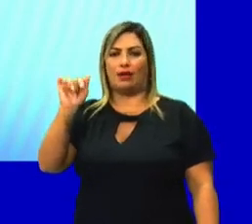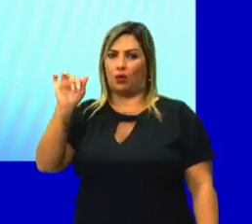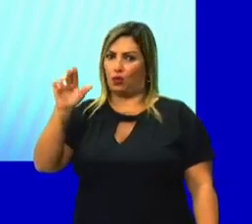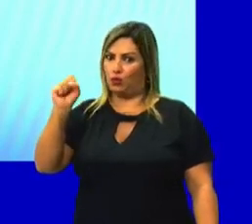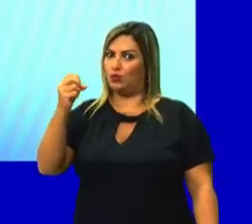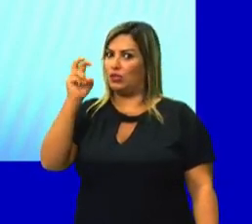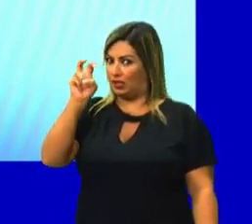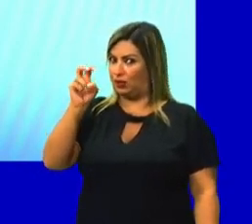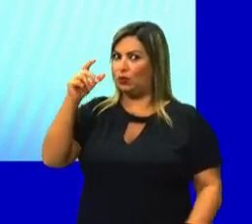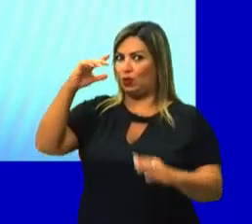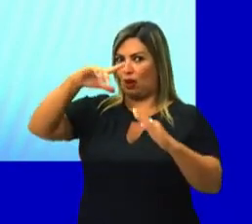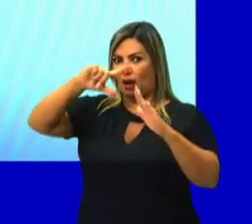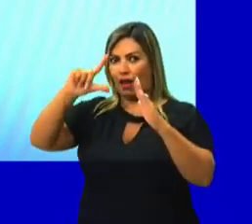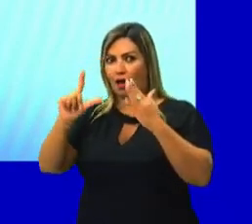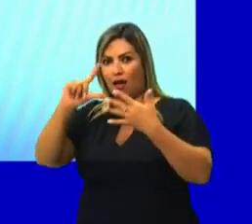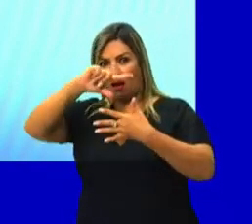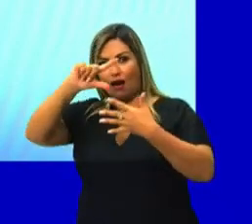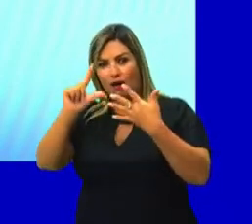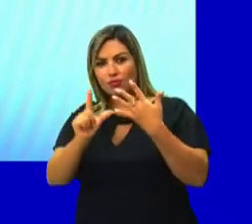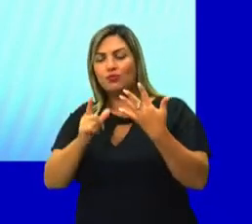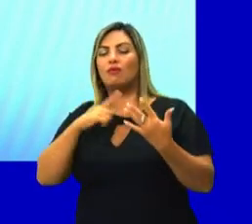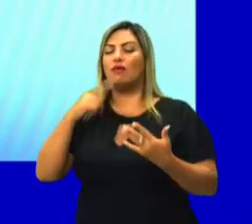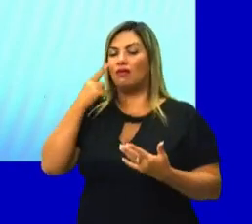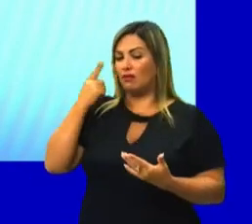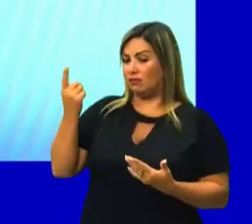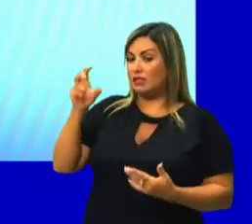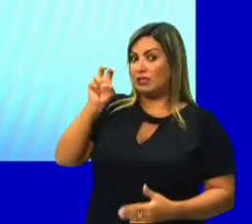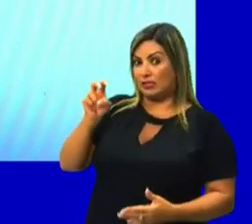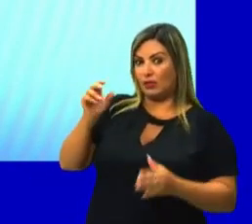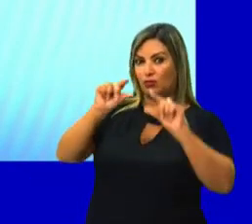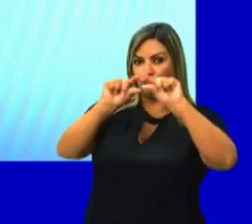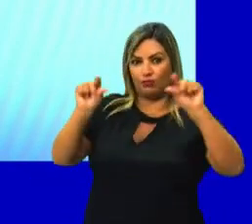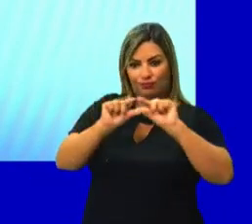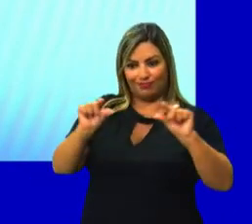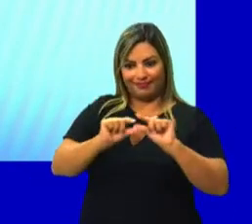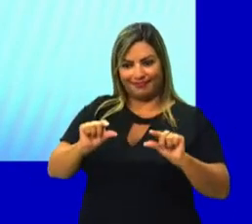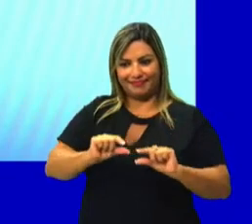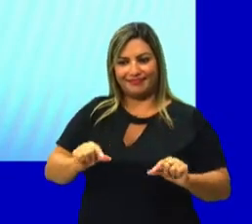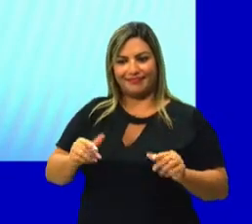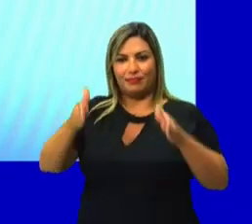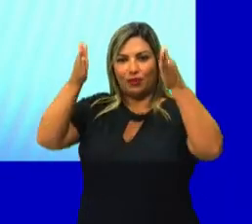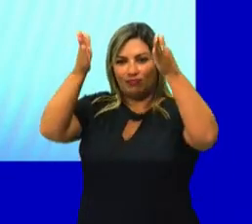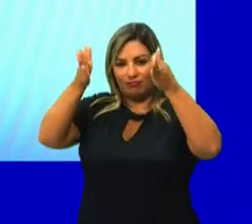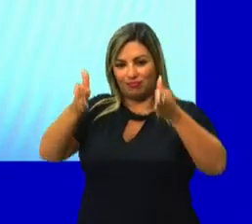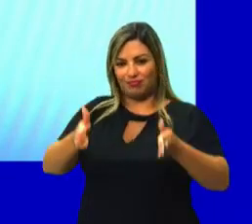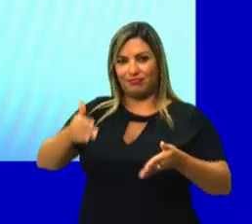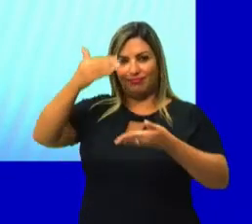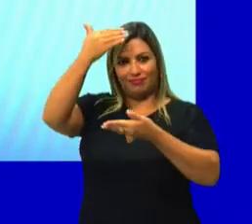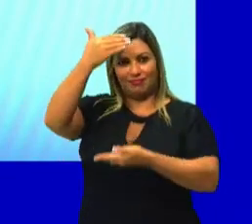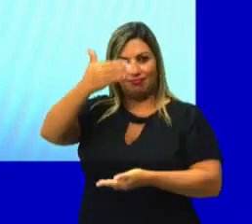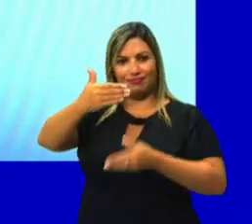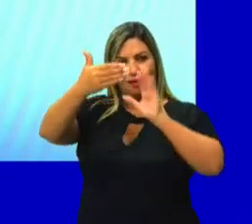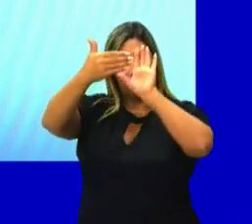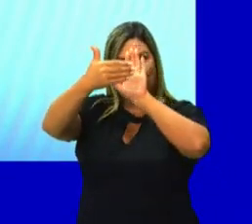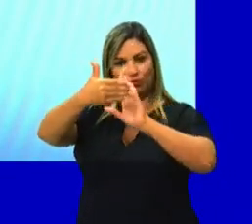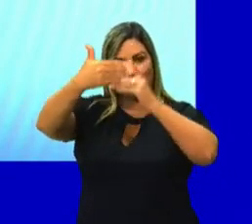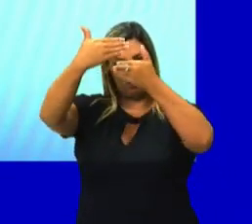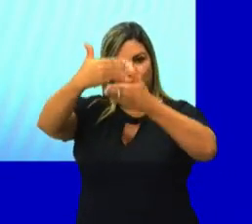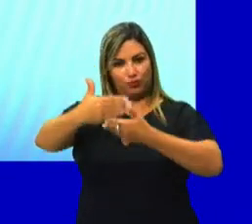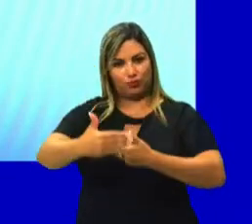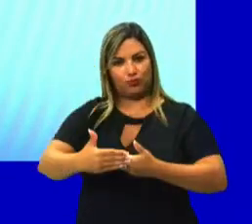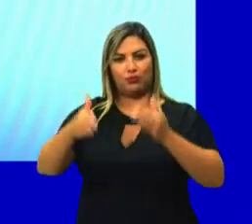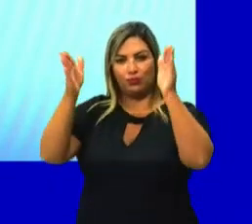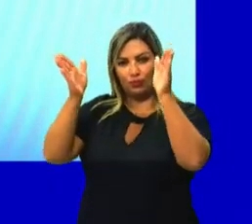tem dois pentágonos. Consequentemente, gente vai ter cinco paralelogramos aqui, ó. Cinco retângulos formando.